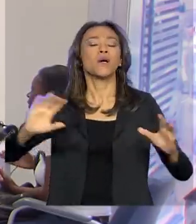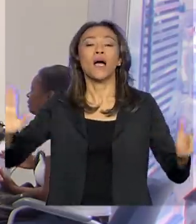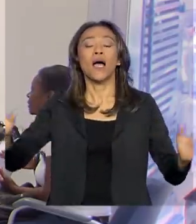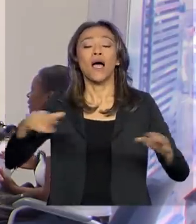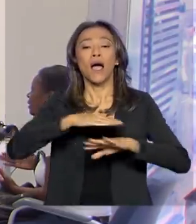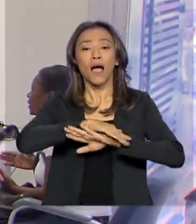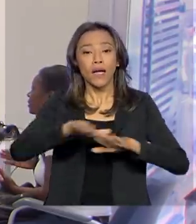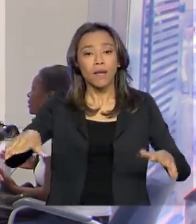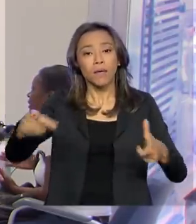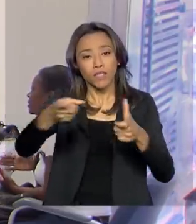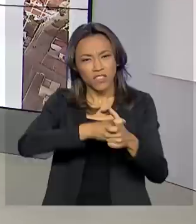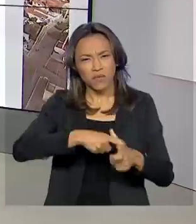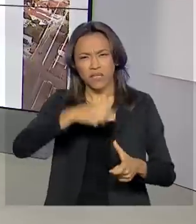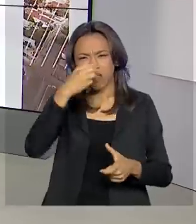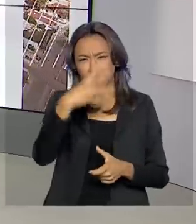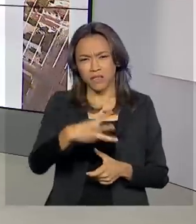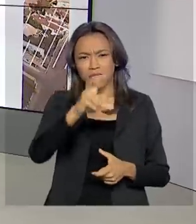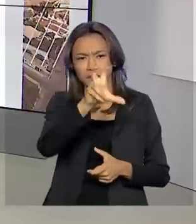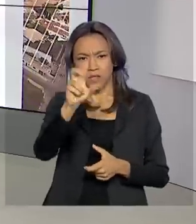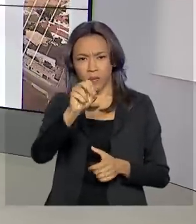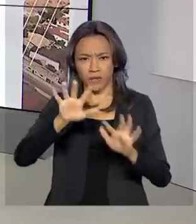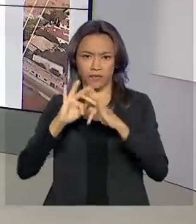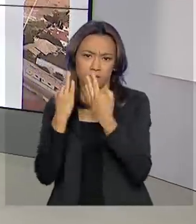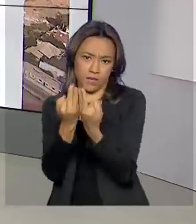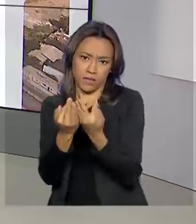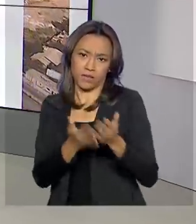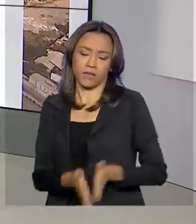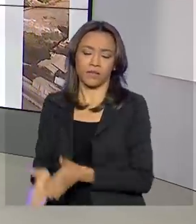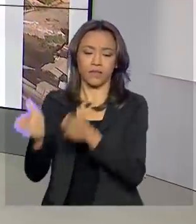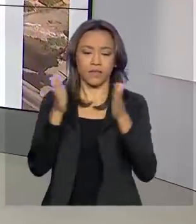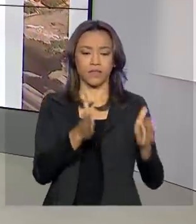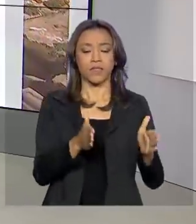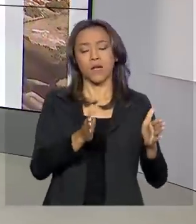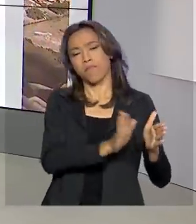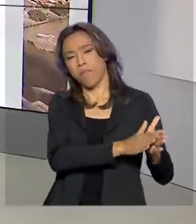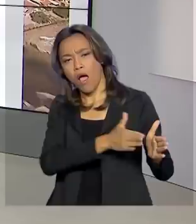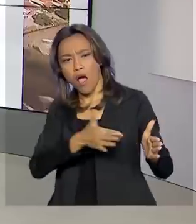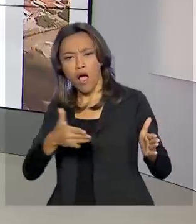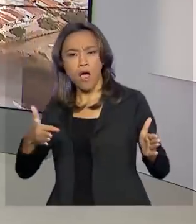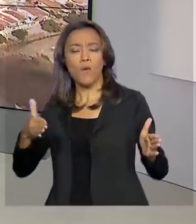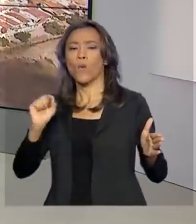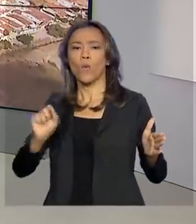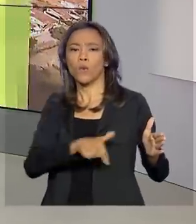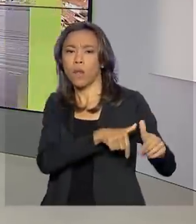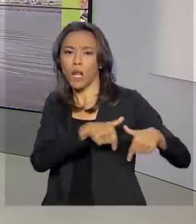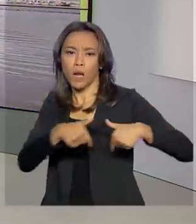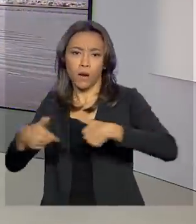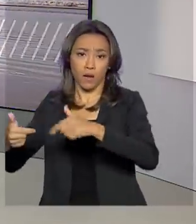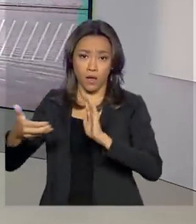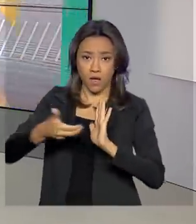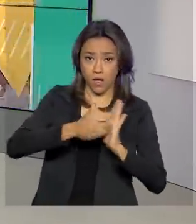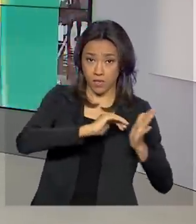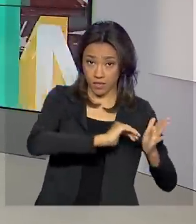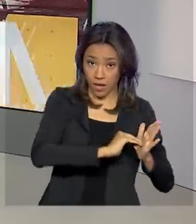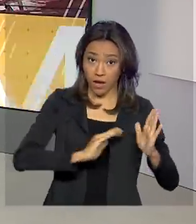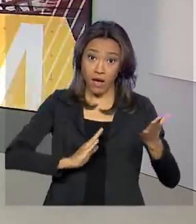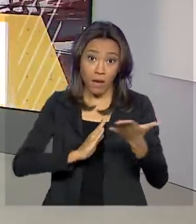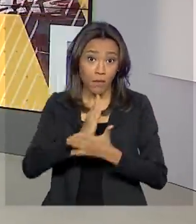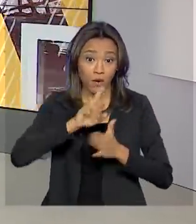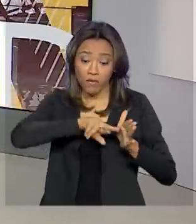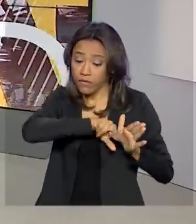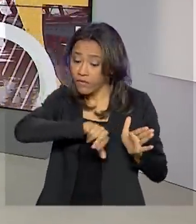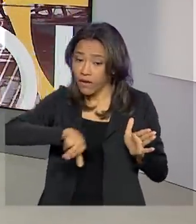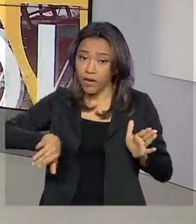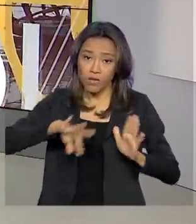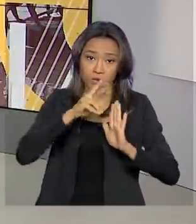de 350 mil famílias. Na reta final dos trabalhos, Câmara e Senado aprovam vários projetos, entre eles,